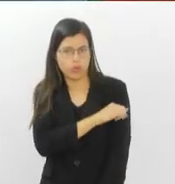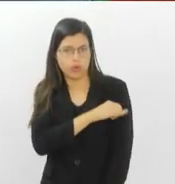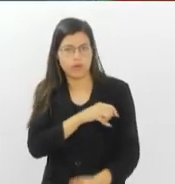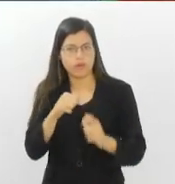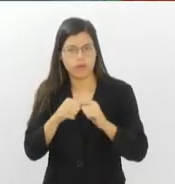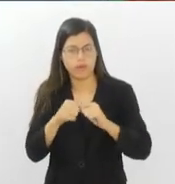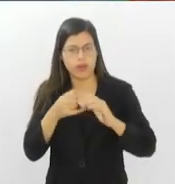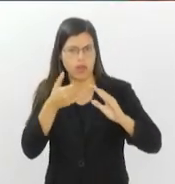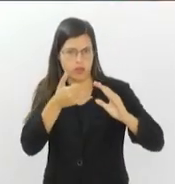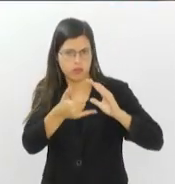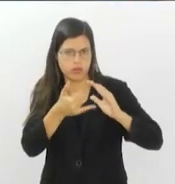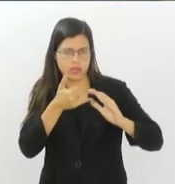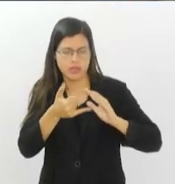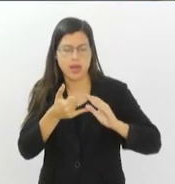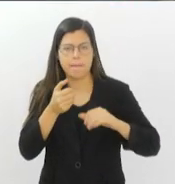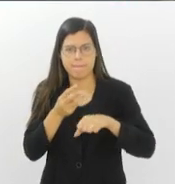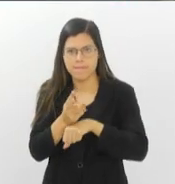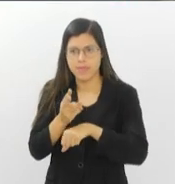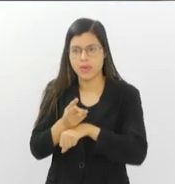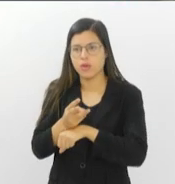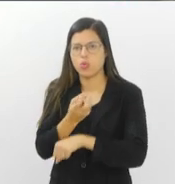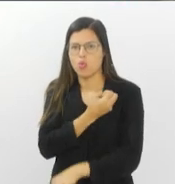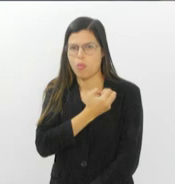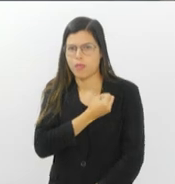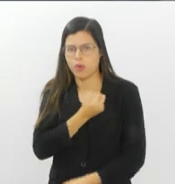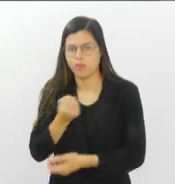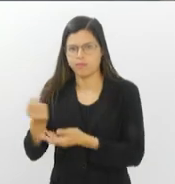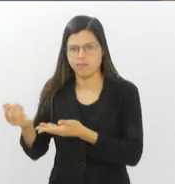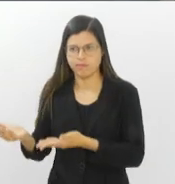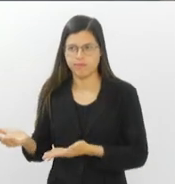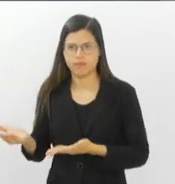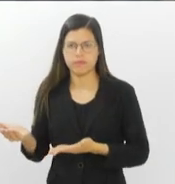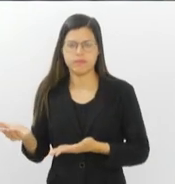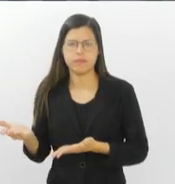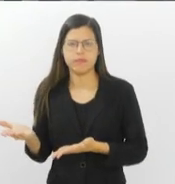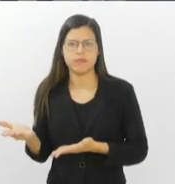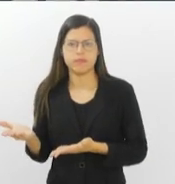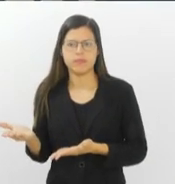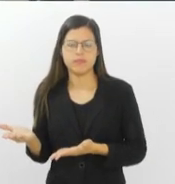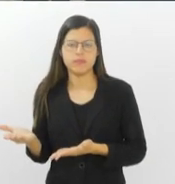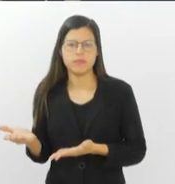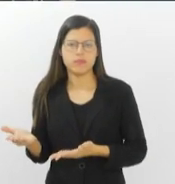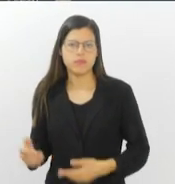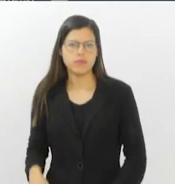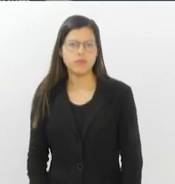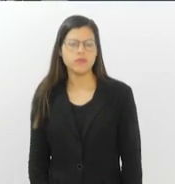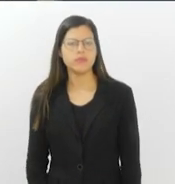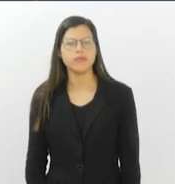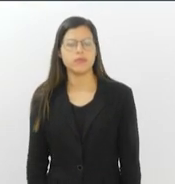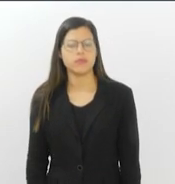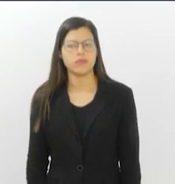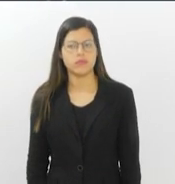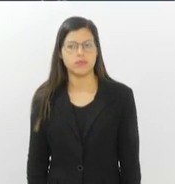do WhatsApp. O número é 21 97 915